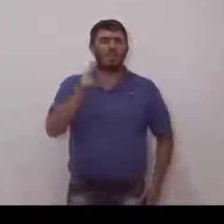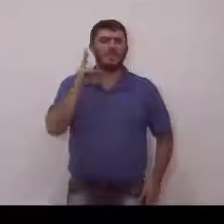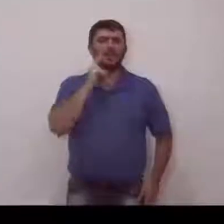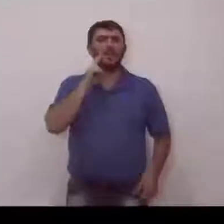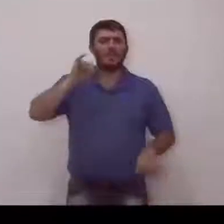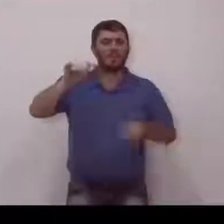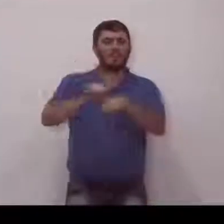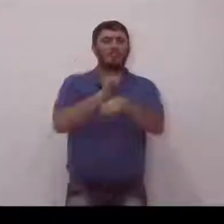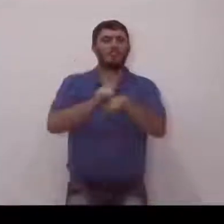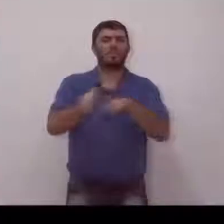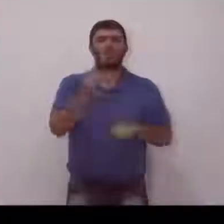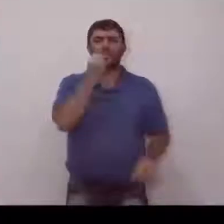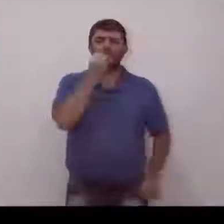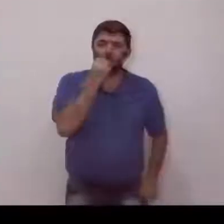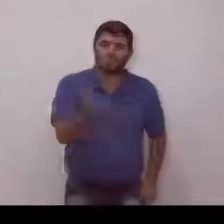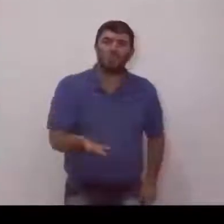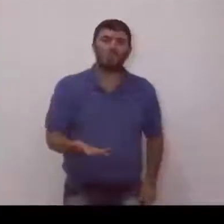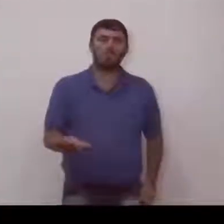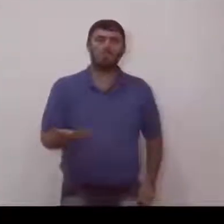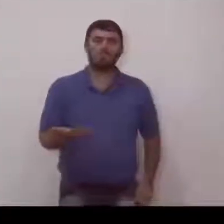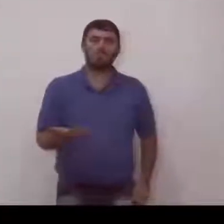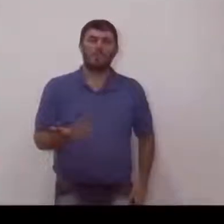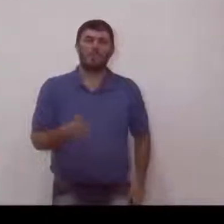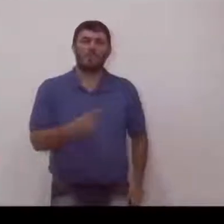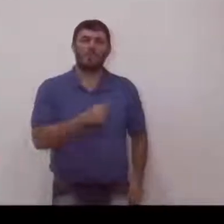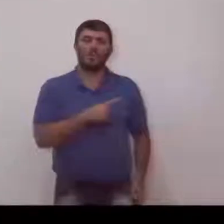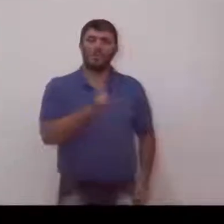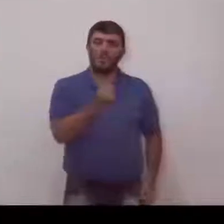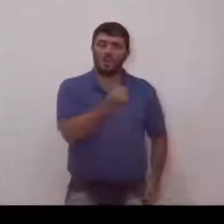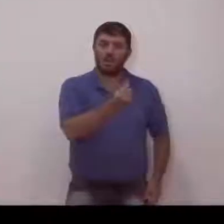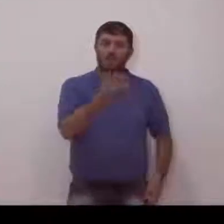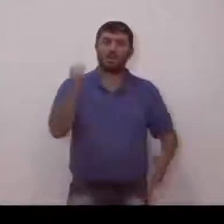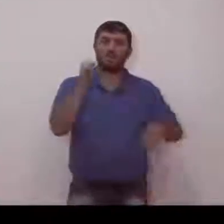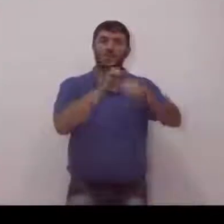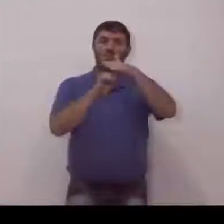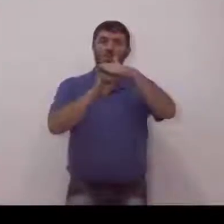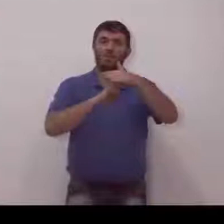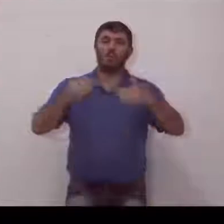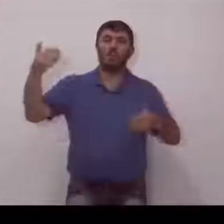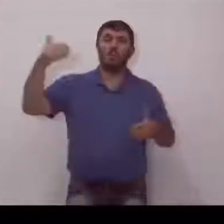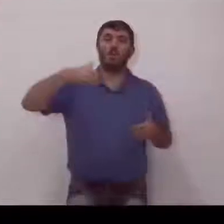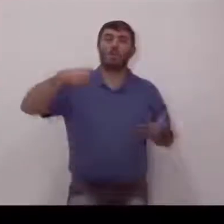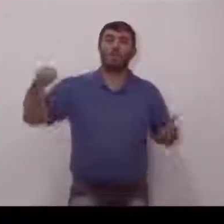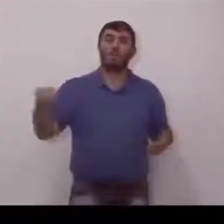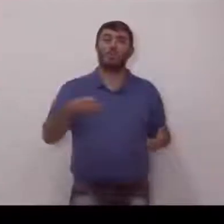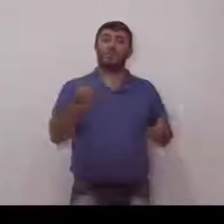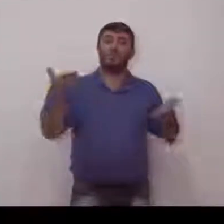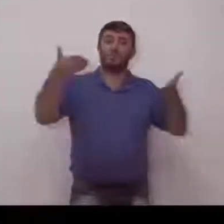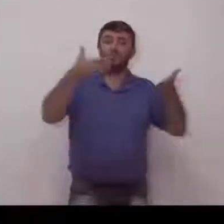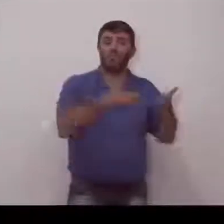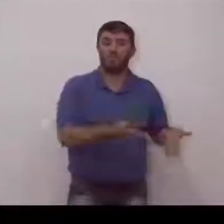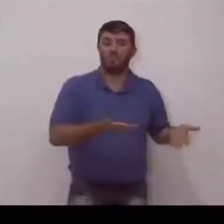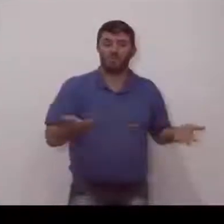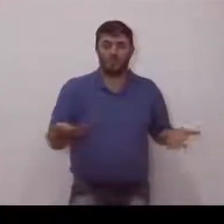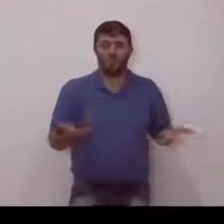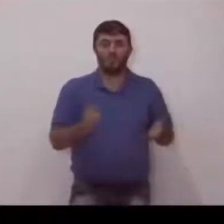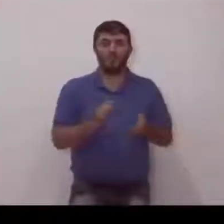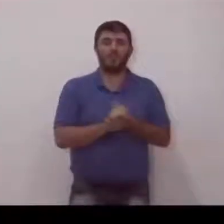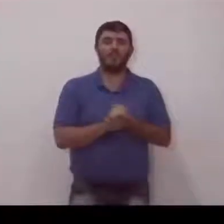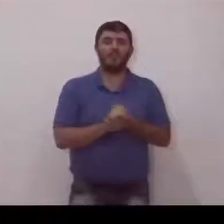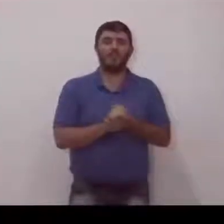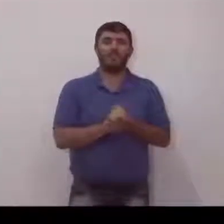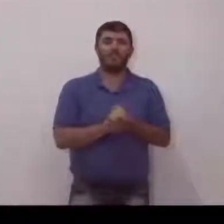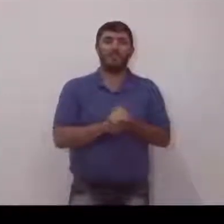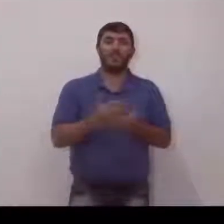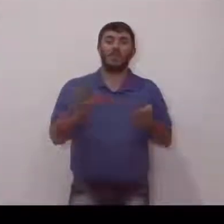estratégico para algumas empresas. Haja vista a Ascent, que agora instalou-se aqui, haja vista a própria